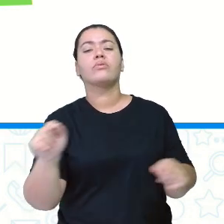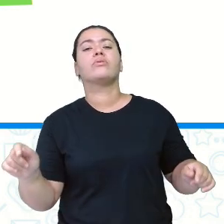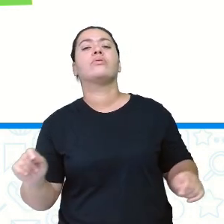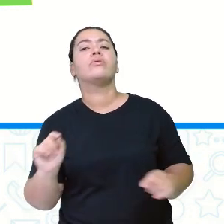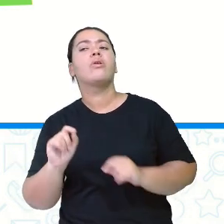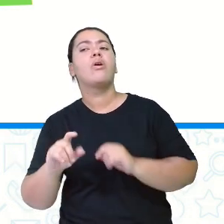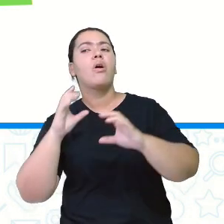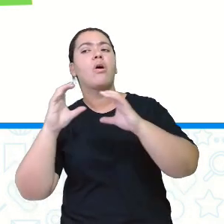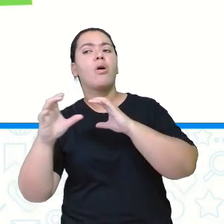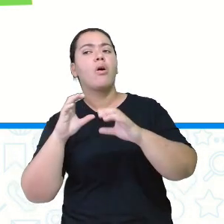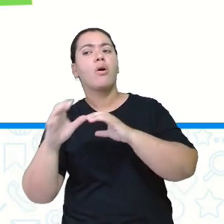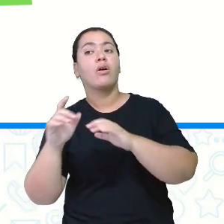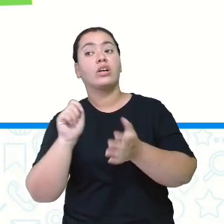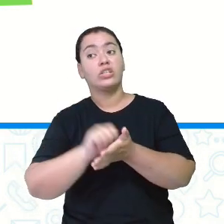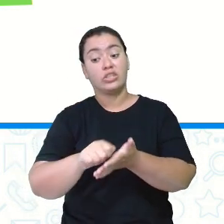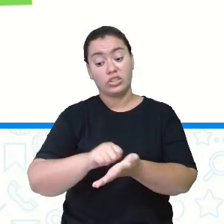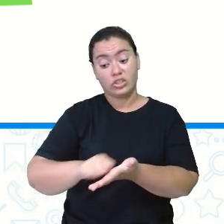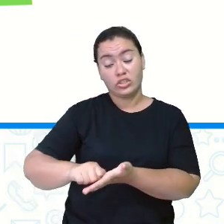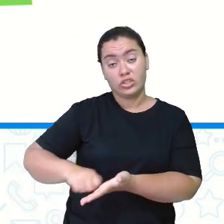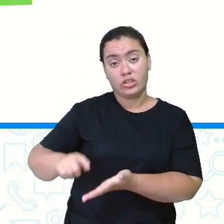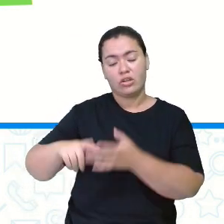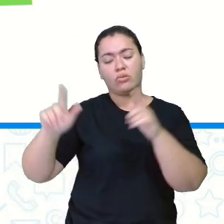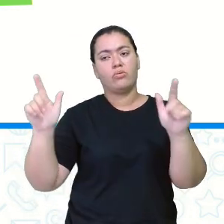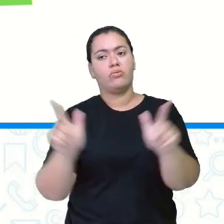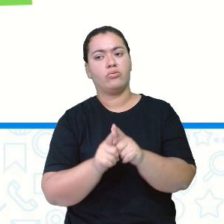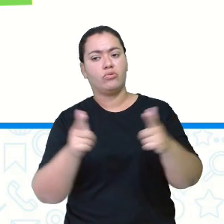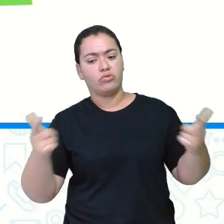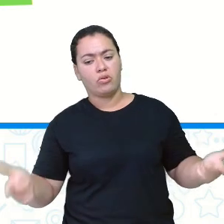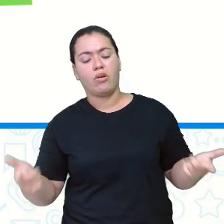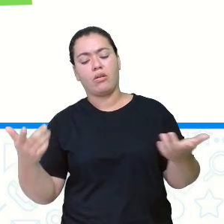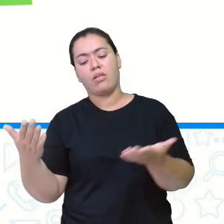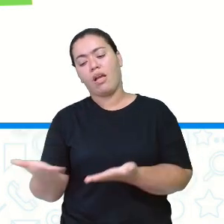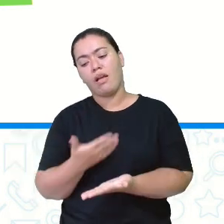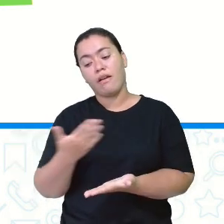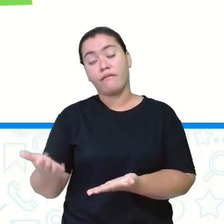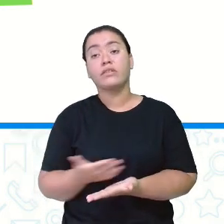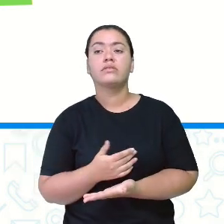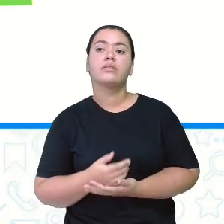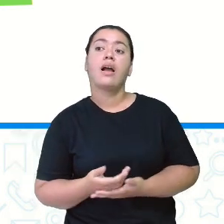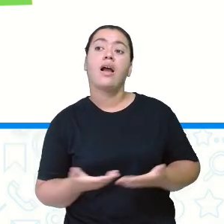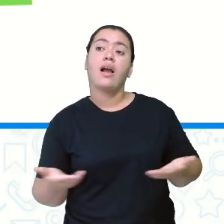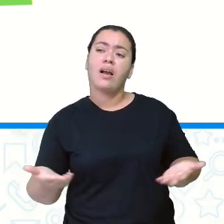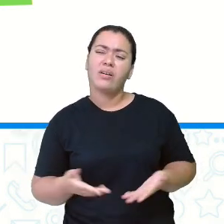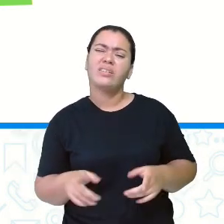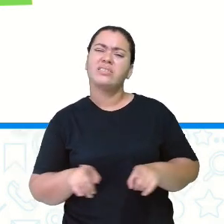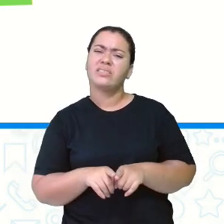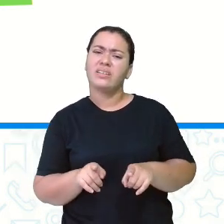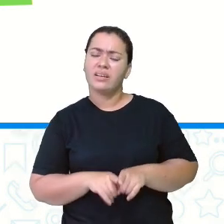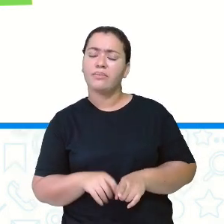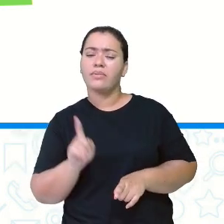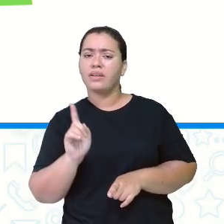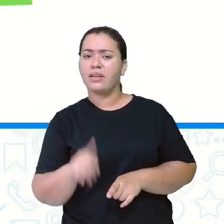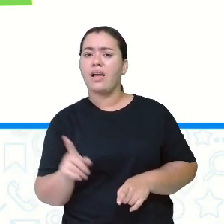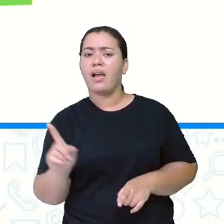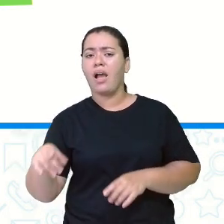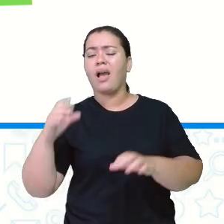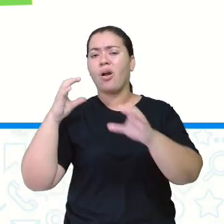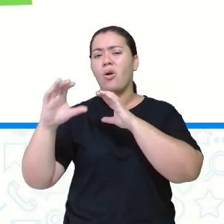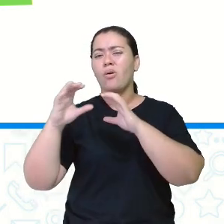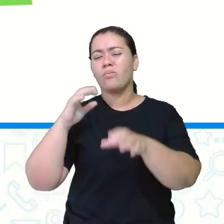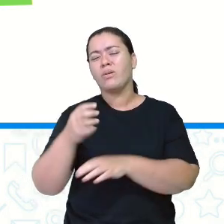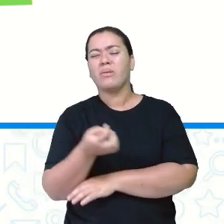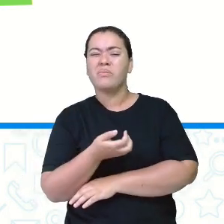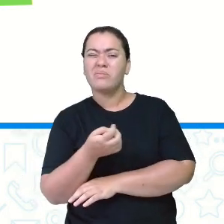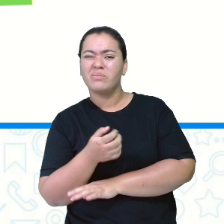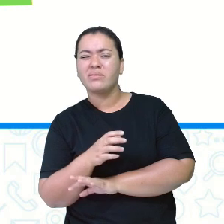os meios de comunicação escrito. O jornal, a revista, e que atualmente também esses meios de comunicação, eles